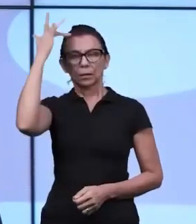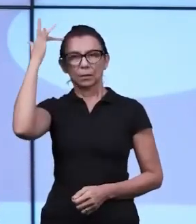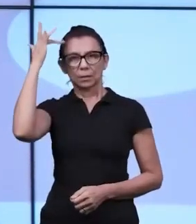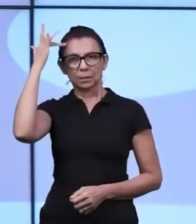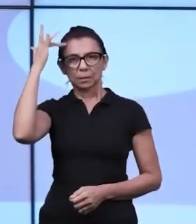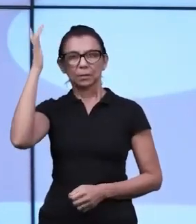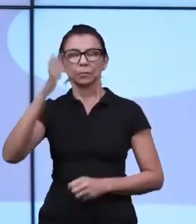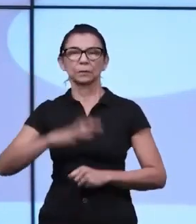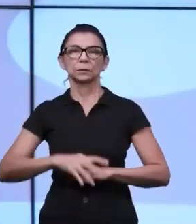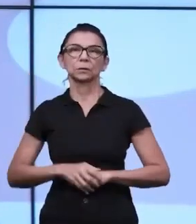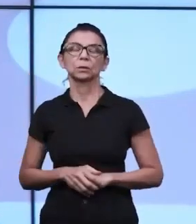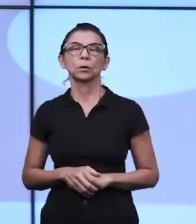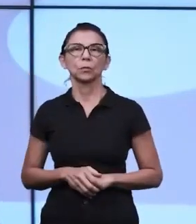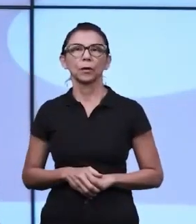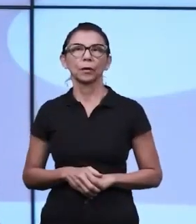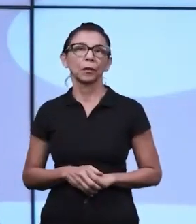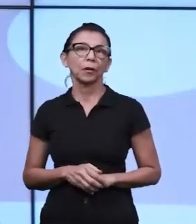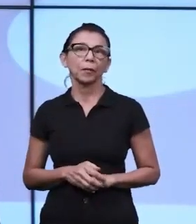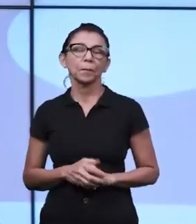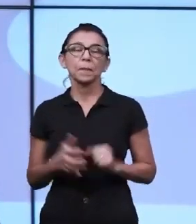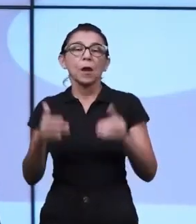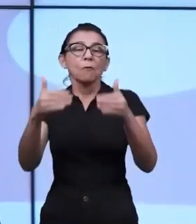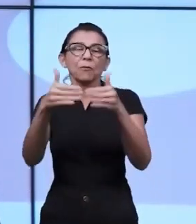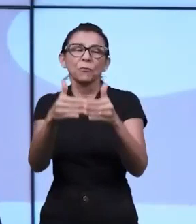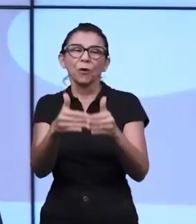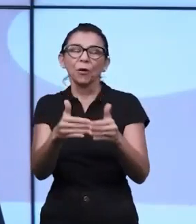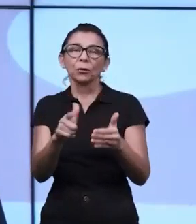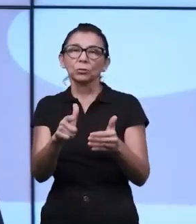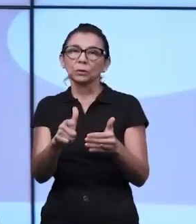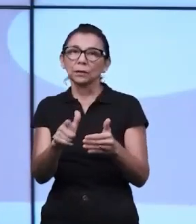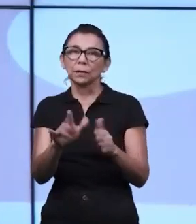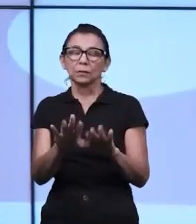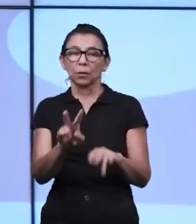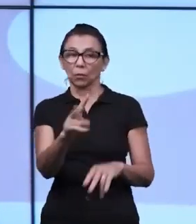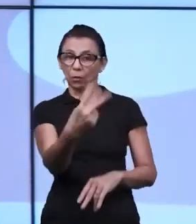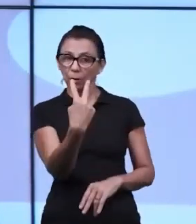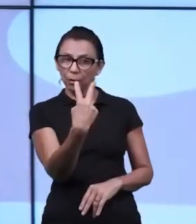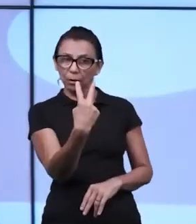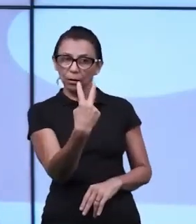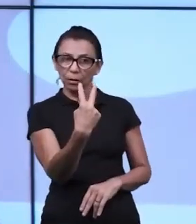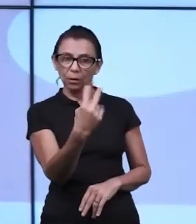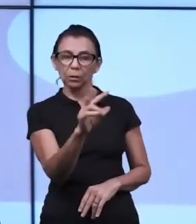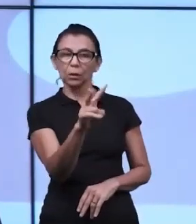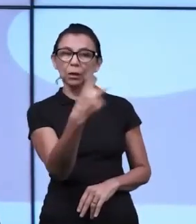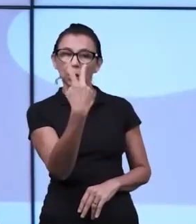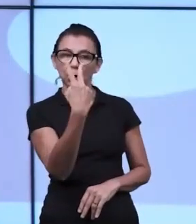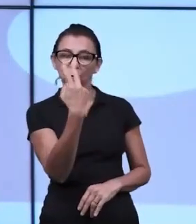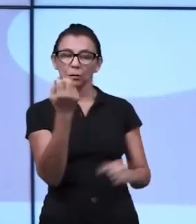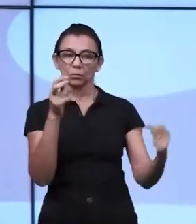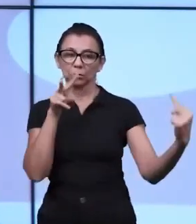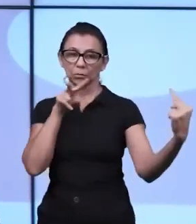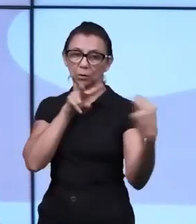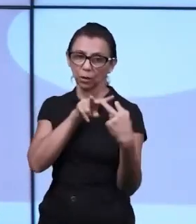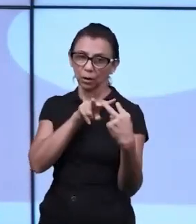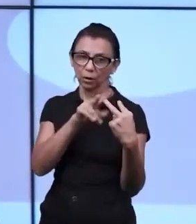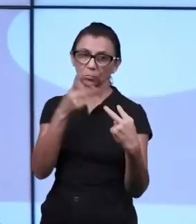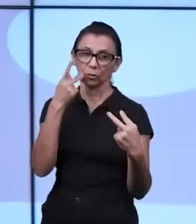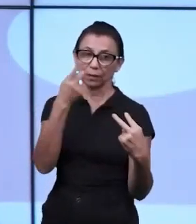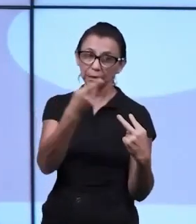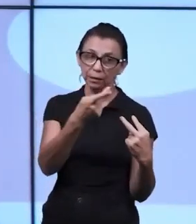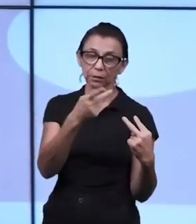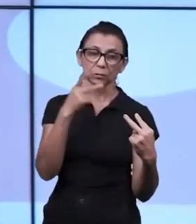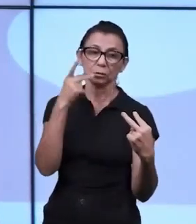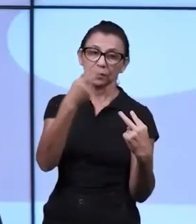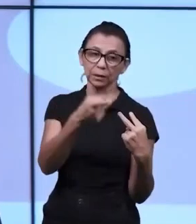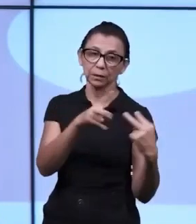dificuldade de se manter focada, é importante você ir trabalhando isso. Olha, agora olha para mim. Eu estou falando com você, me dê atenção.